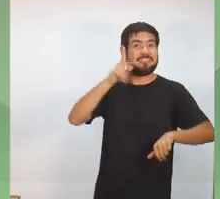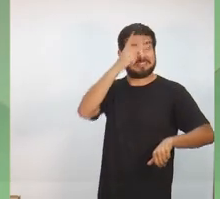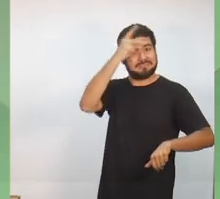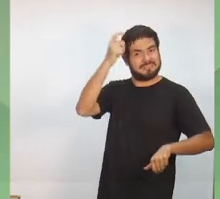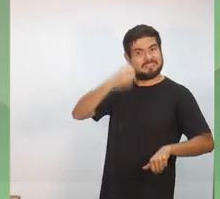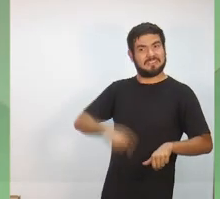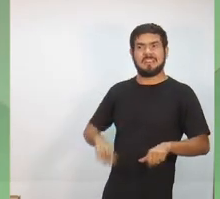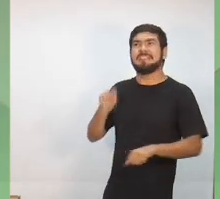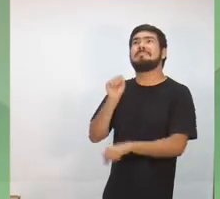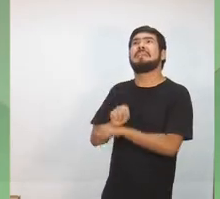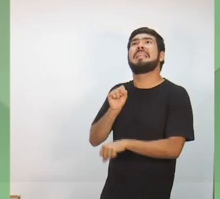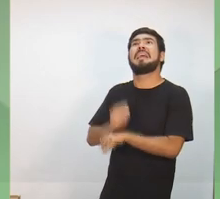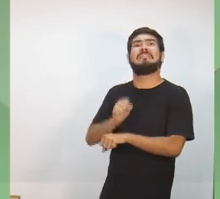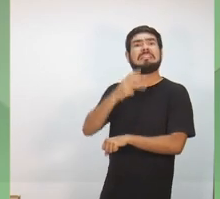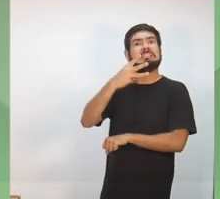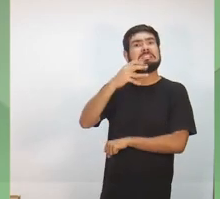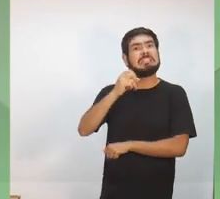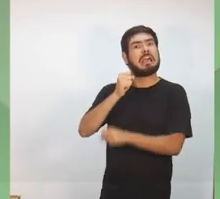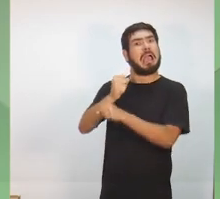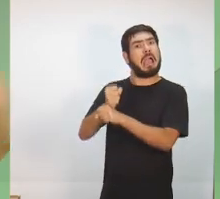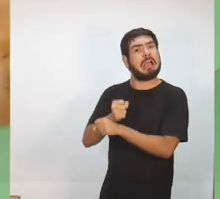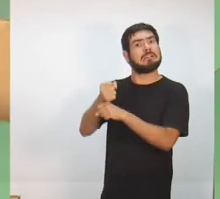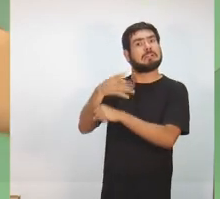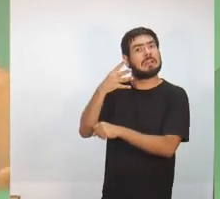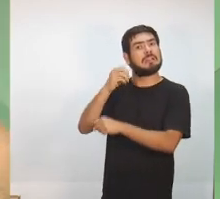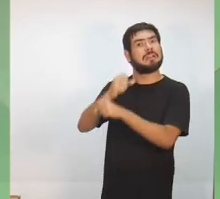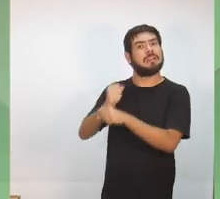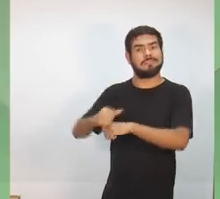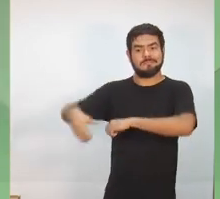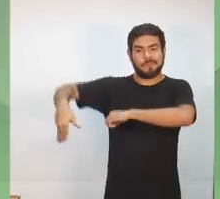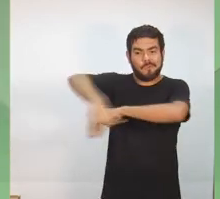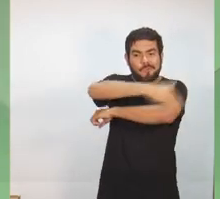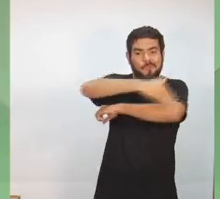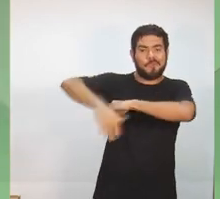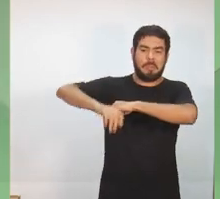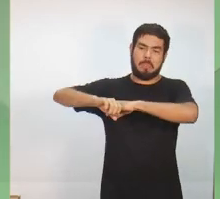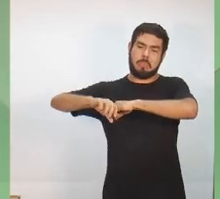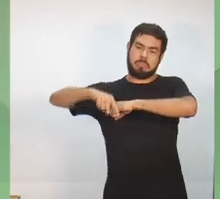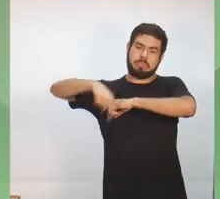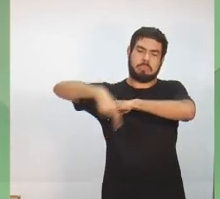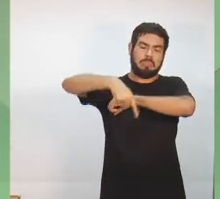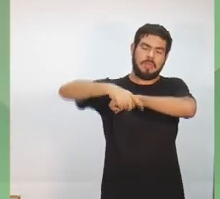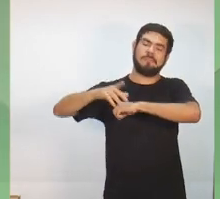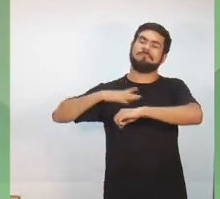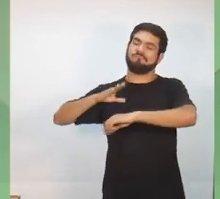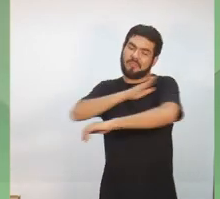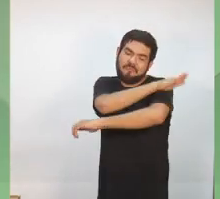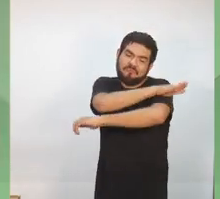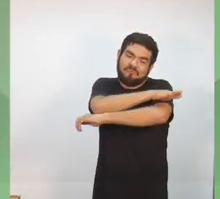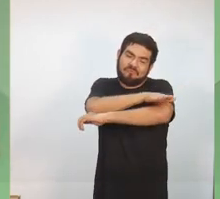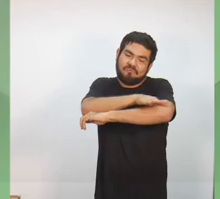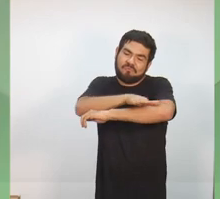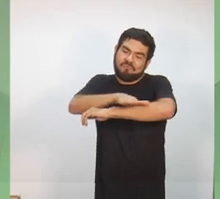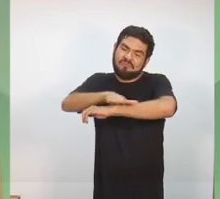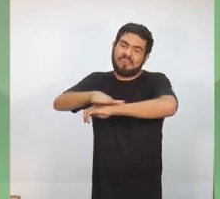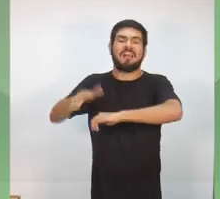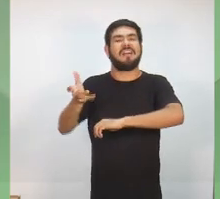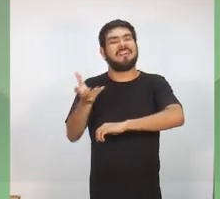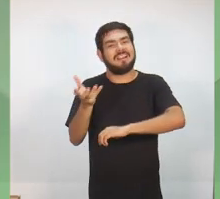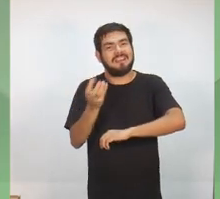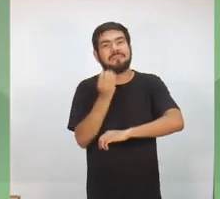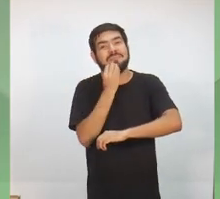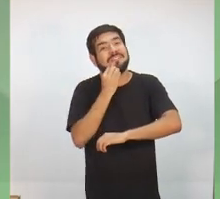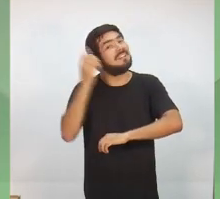esperavam o sonho de 30 a 40 anos serem asfaltados os seus ramais. Eu quero ter a oportunidade de mudar a história da vida dessas